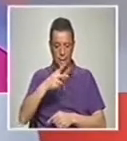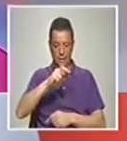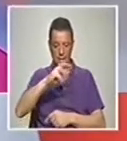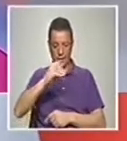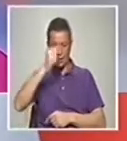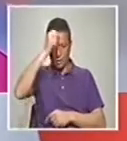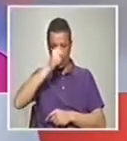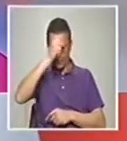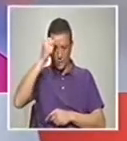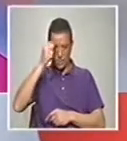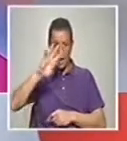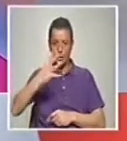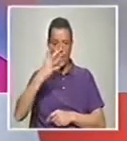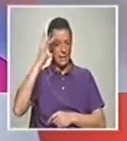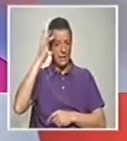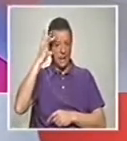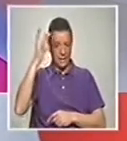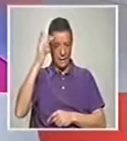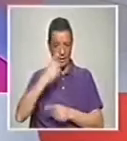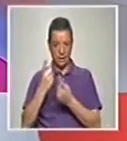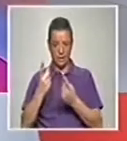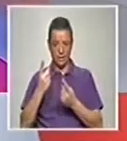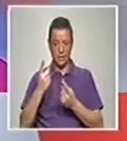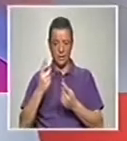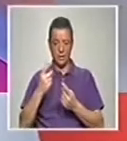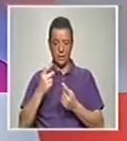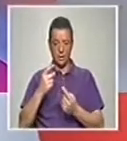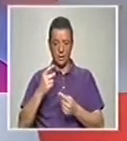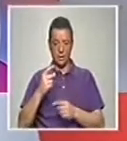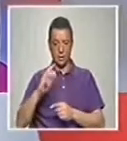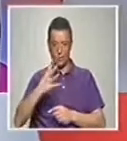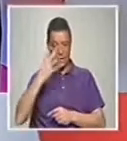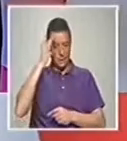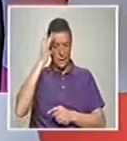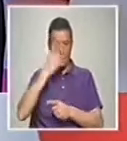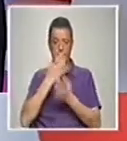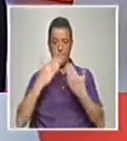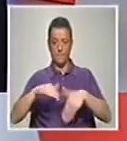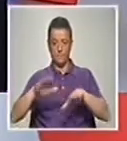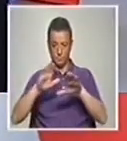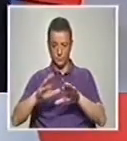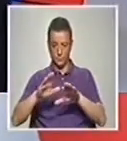domingo, às 16h, Às 4h da tarde. O facto de ser um cenário